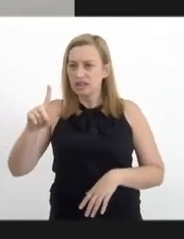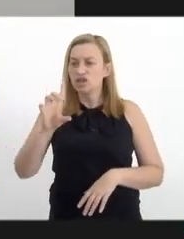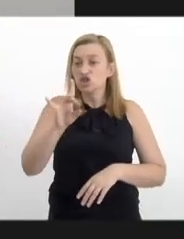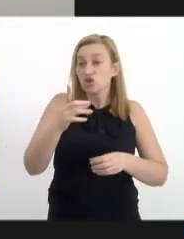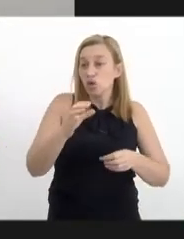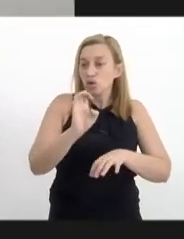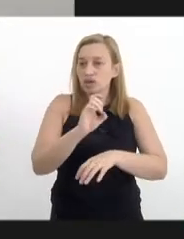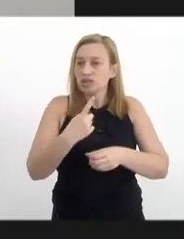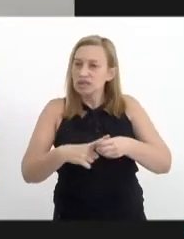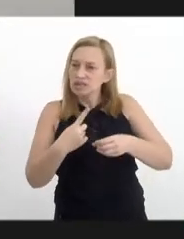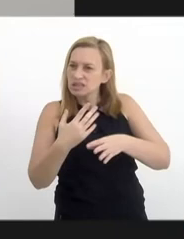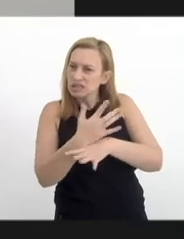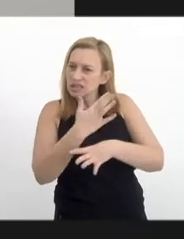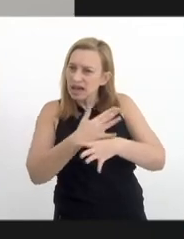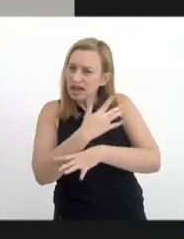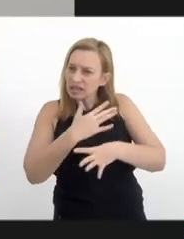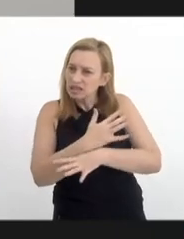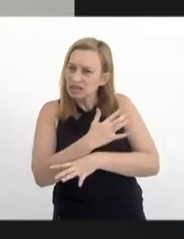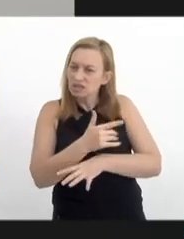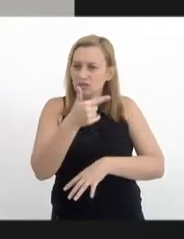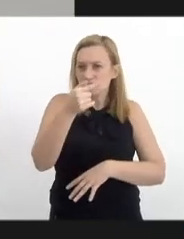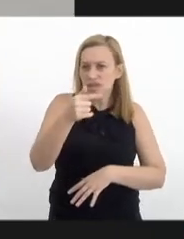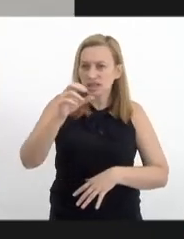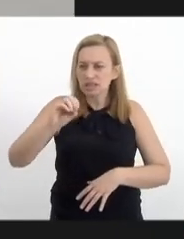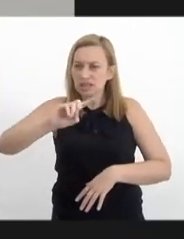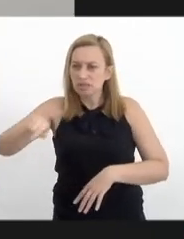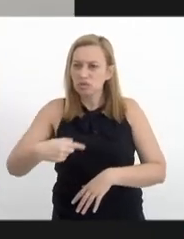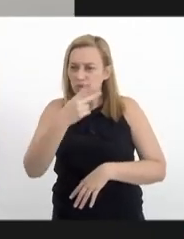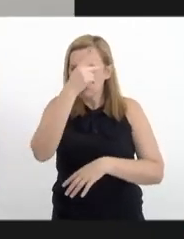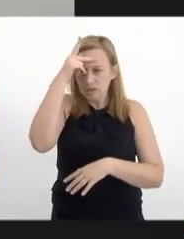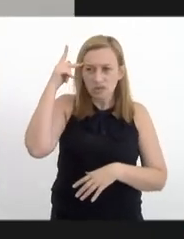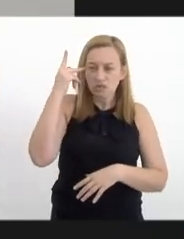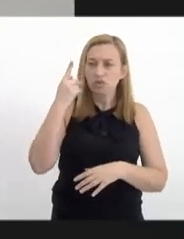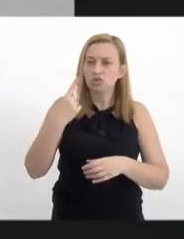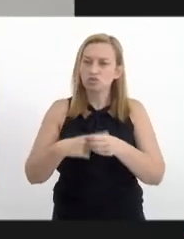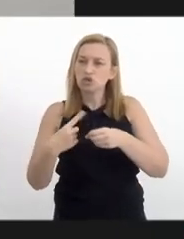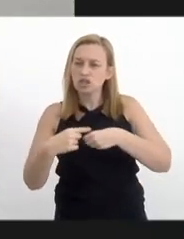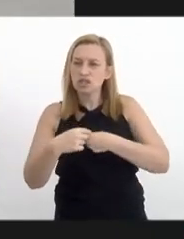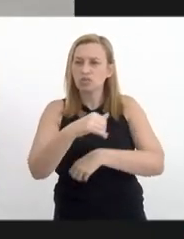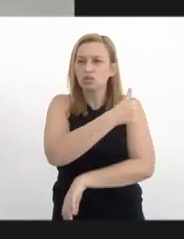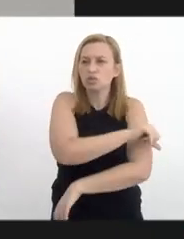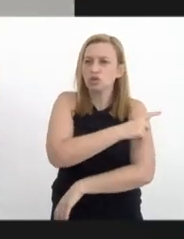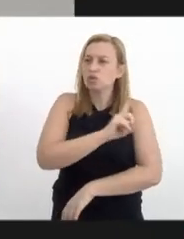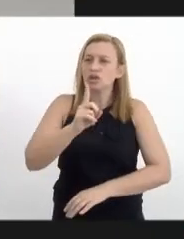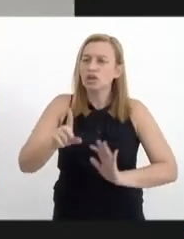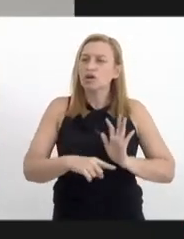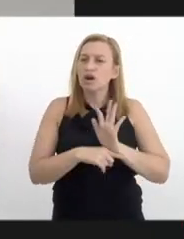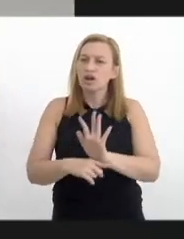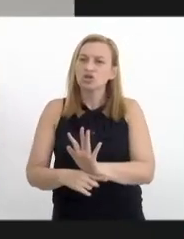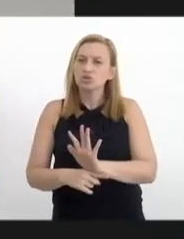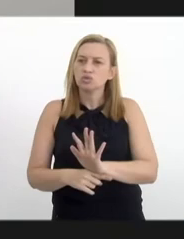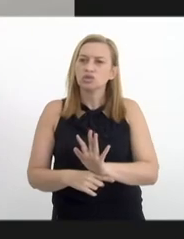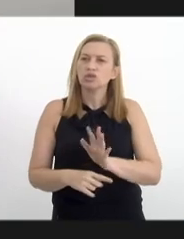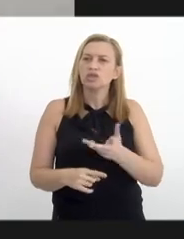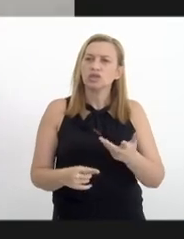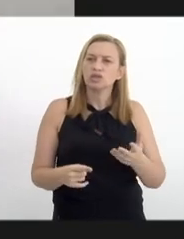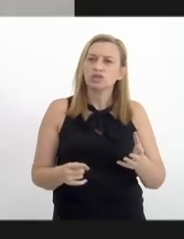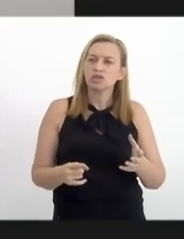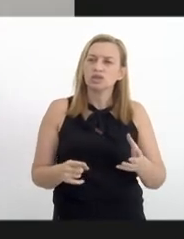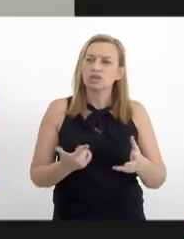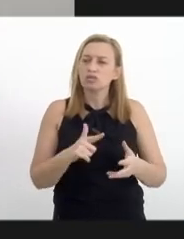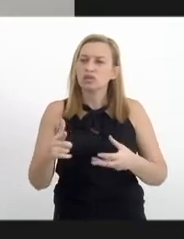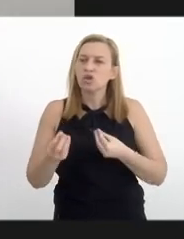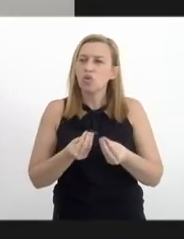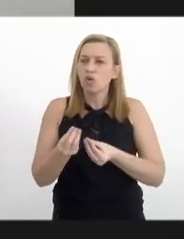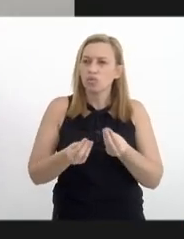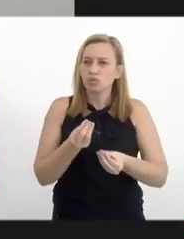com população acima de 70 mil pessoas. A maior parte dos municípios do Rio não atende a demanda de álcool e drogas a partir de CAPES AD, mas